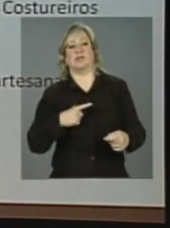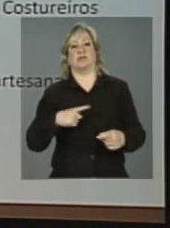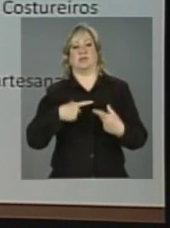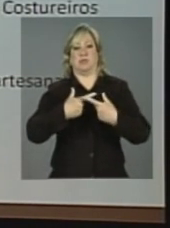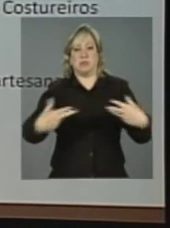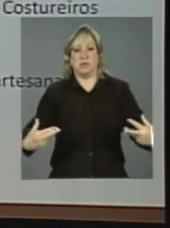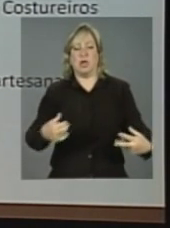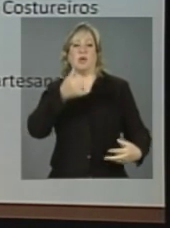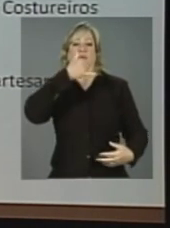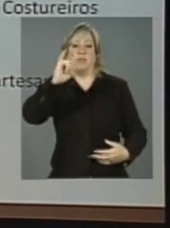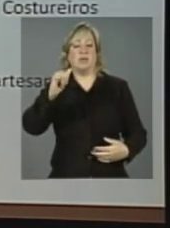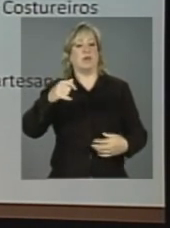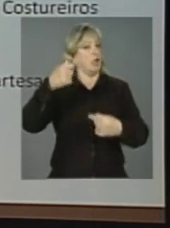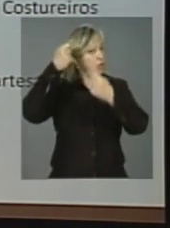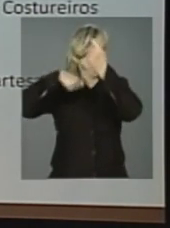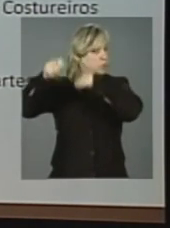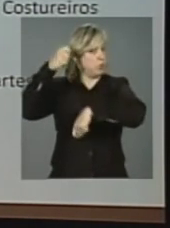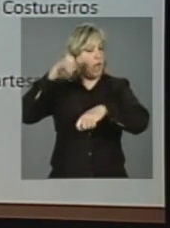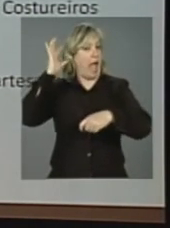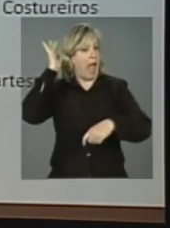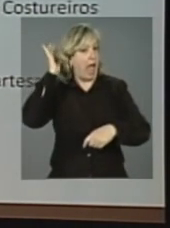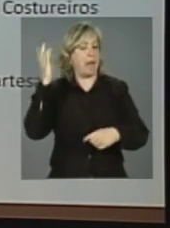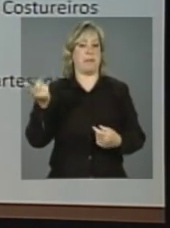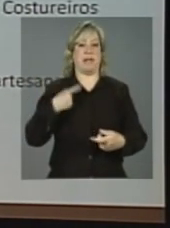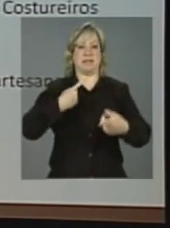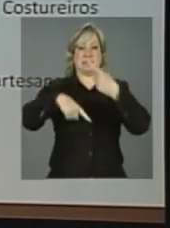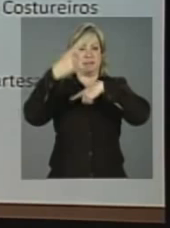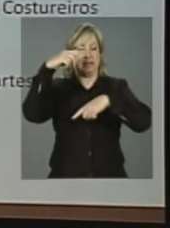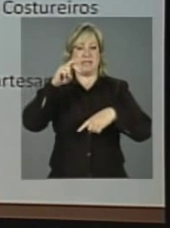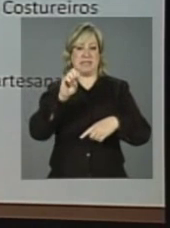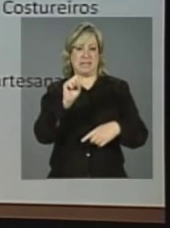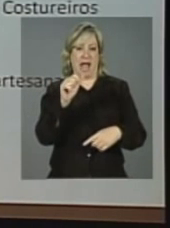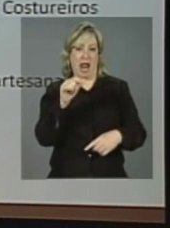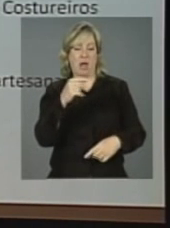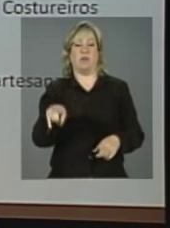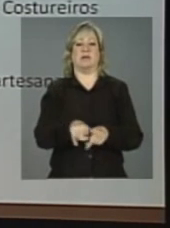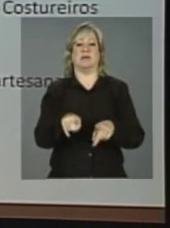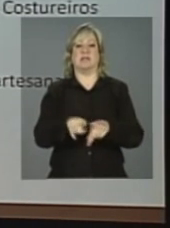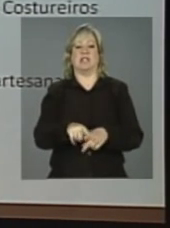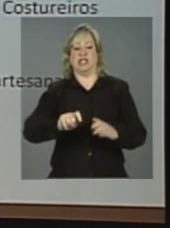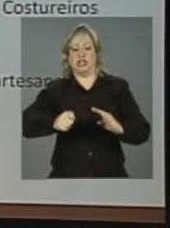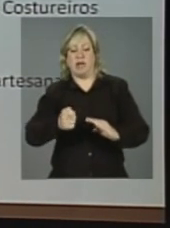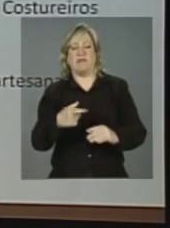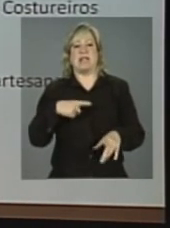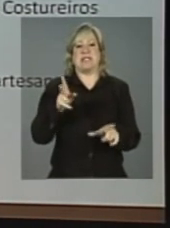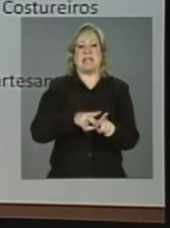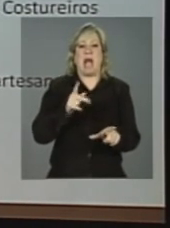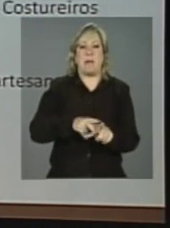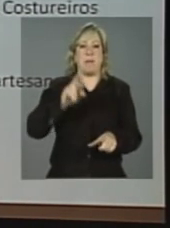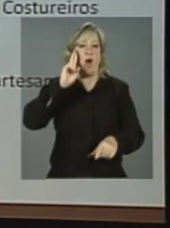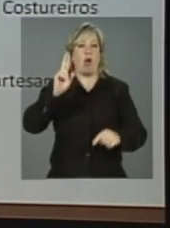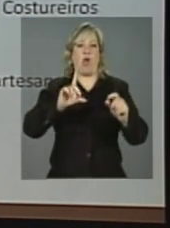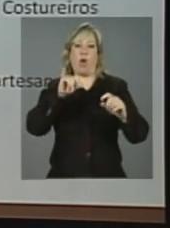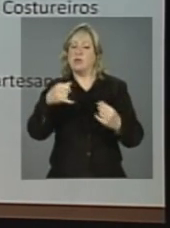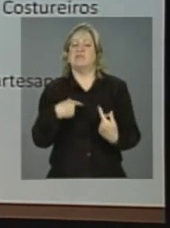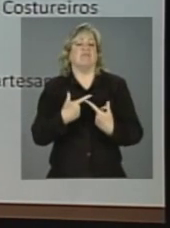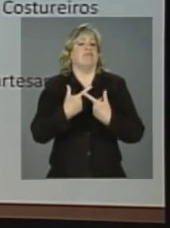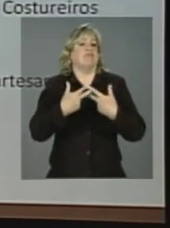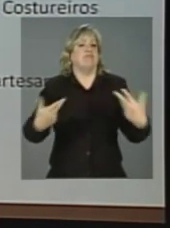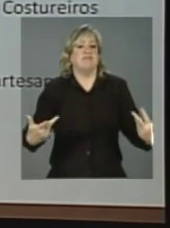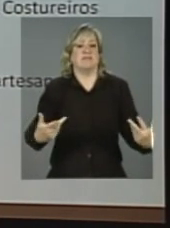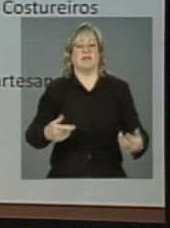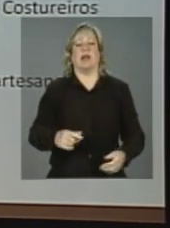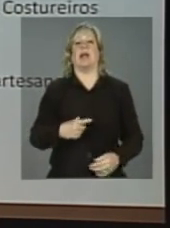eletricistas, cabeleireiros, manicure, camelôs, ambulantes, chaveiros, sapateiros, serralheiros. São